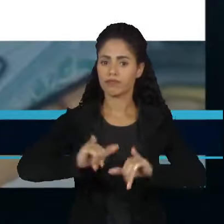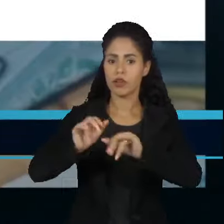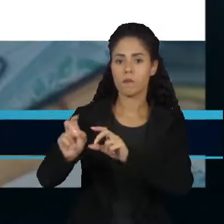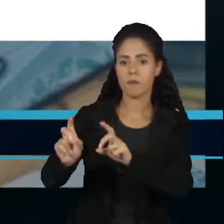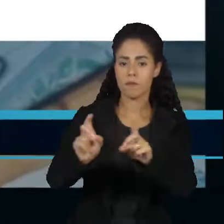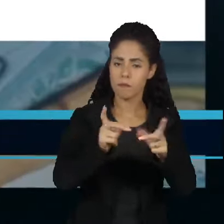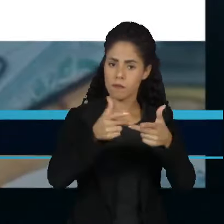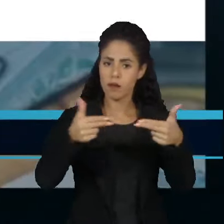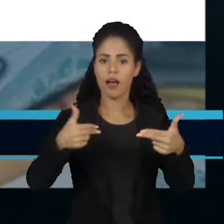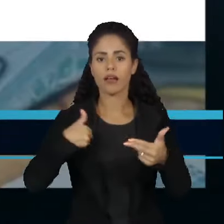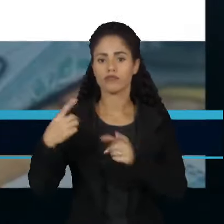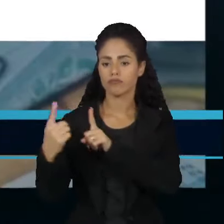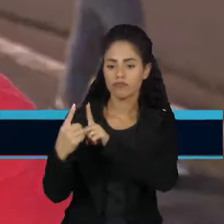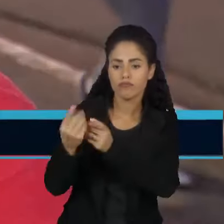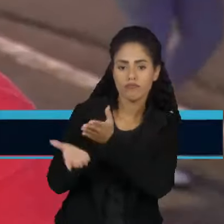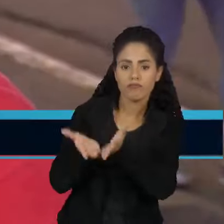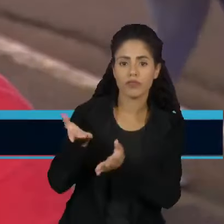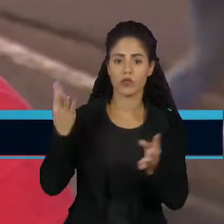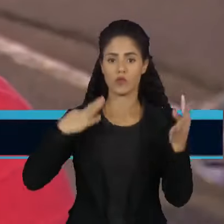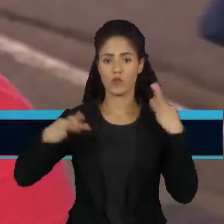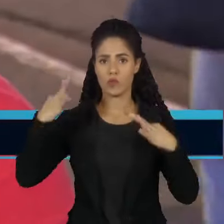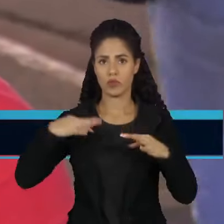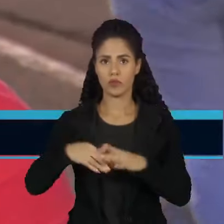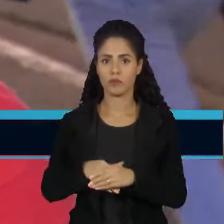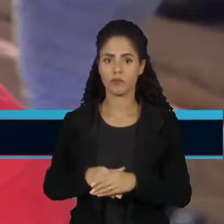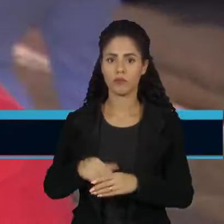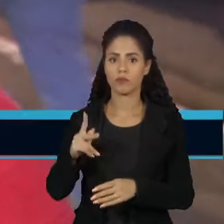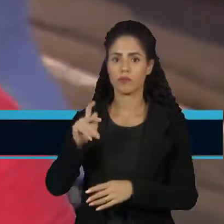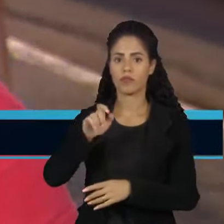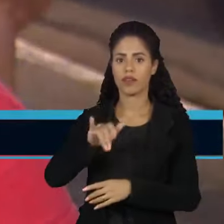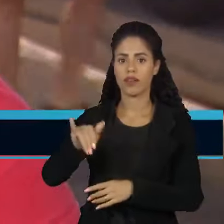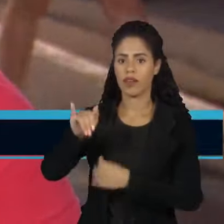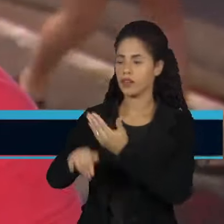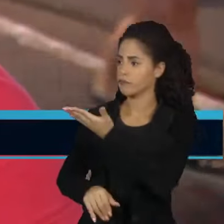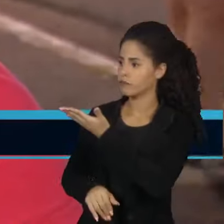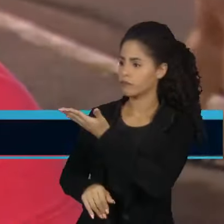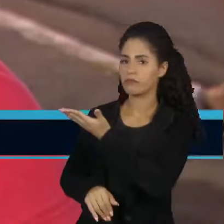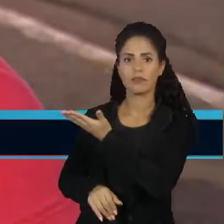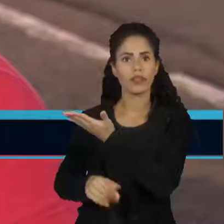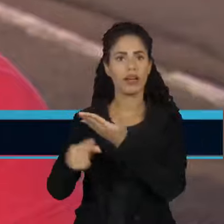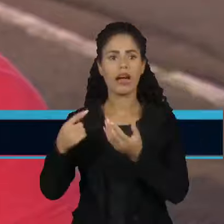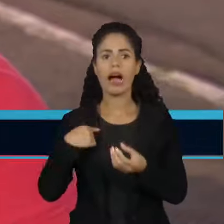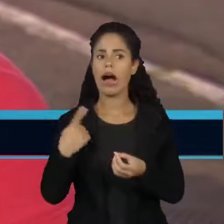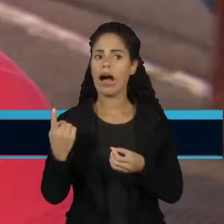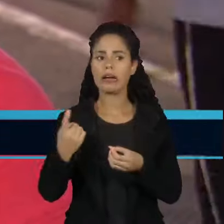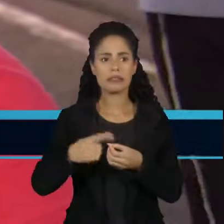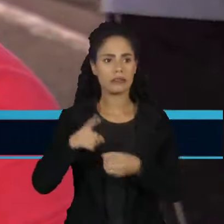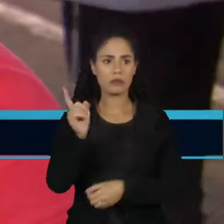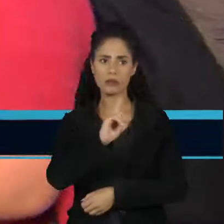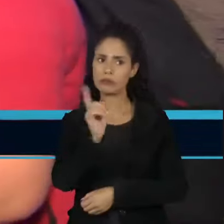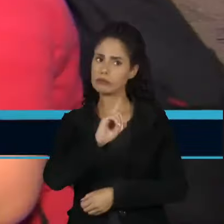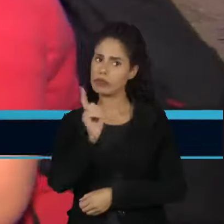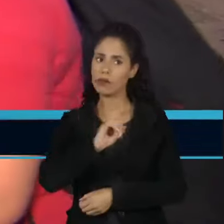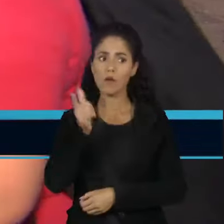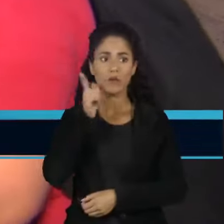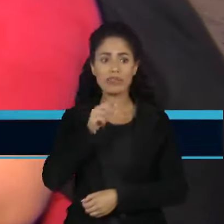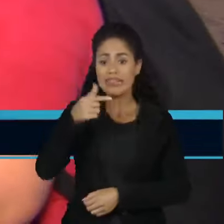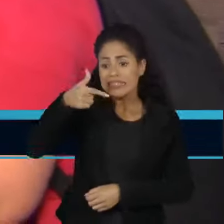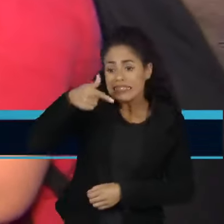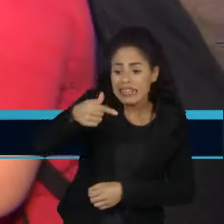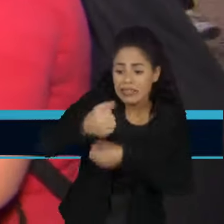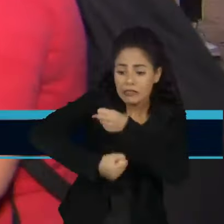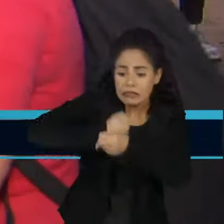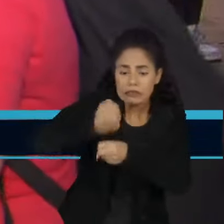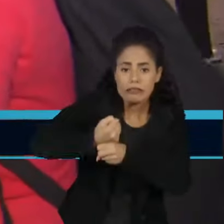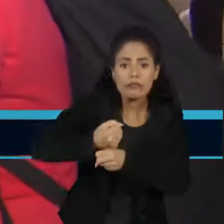de Bens, Serviços e Turismo. A Kelly, lembra dela? Não quer voltar para essa estatística. Depois de sete anos e